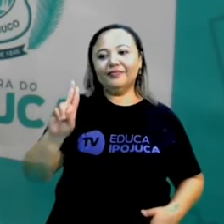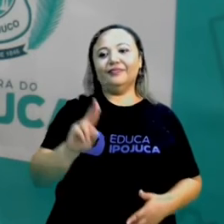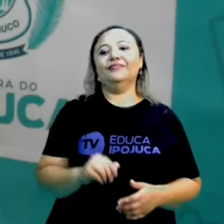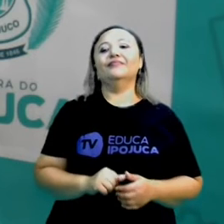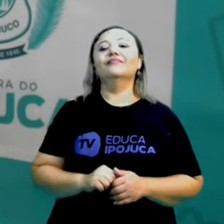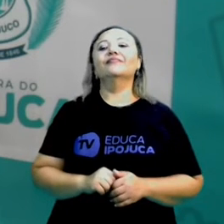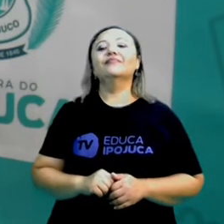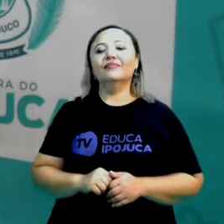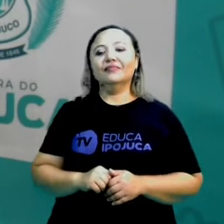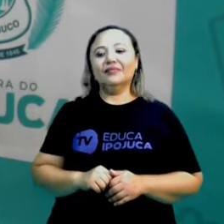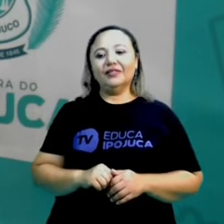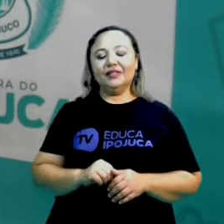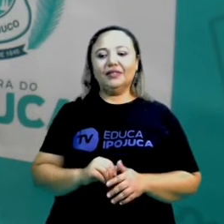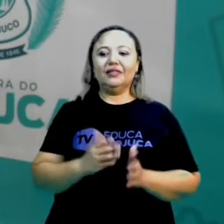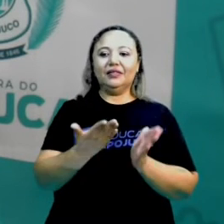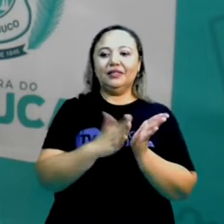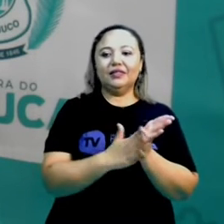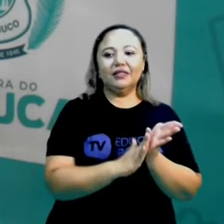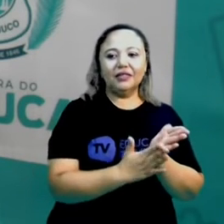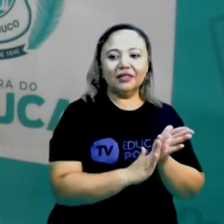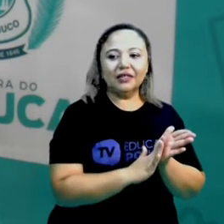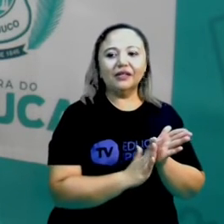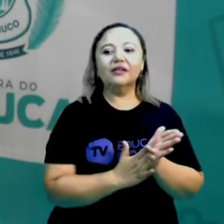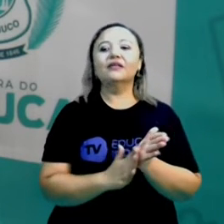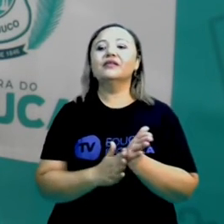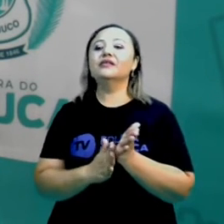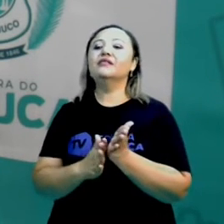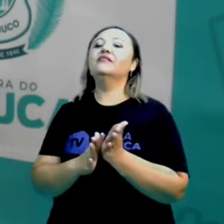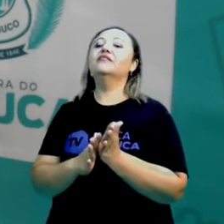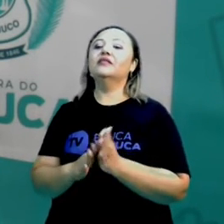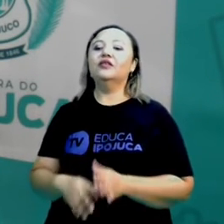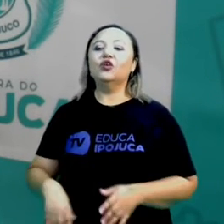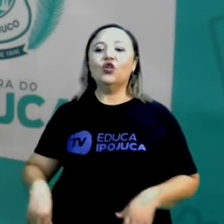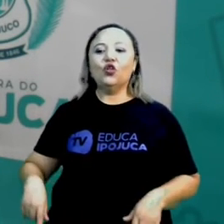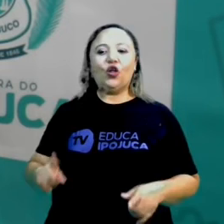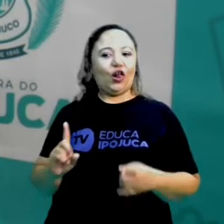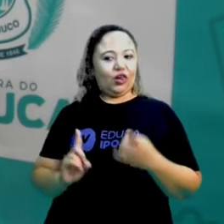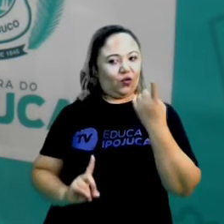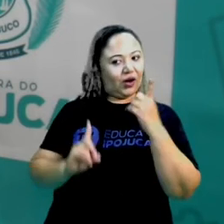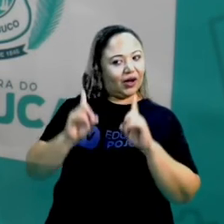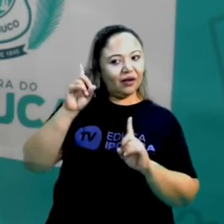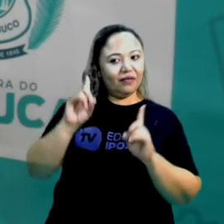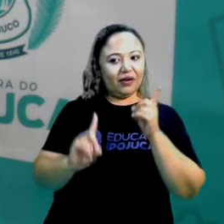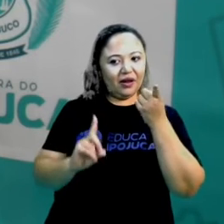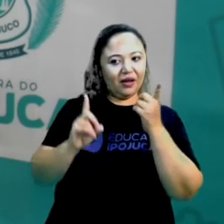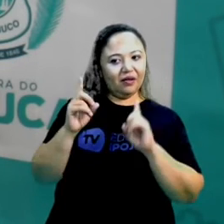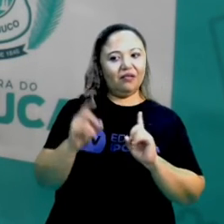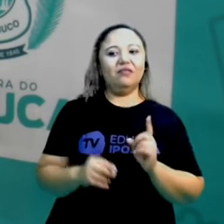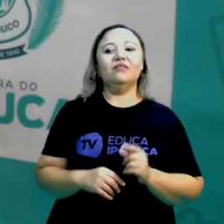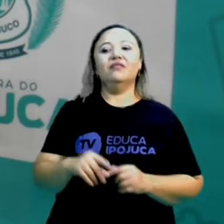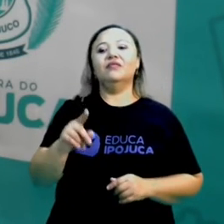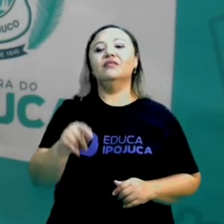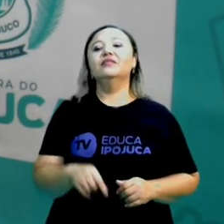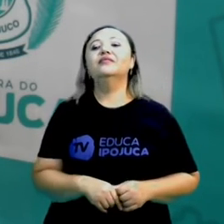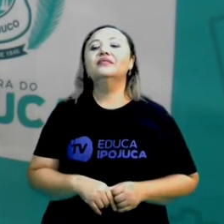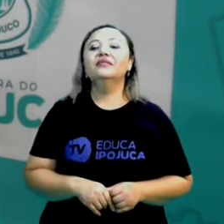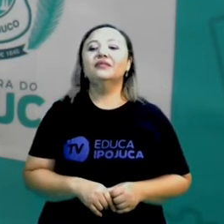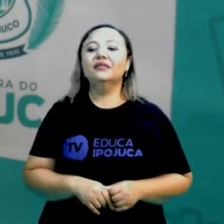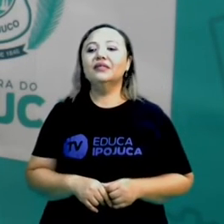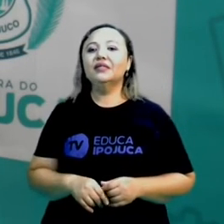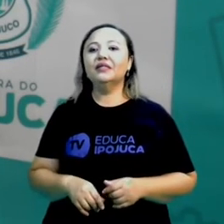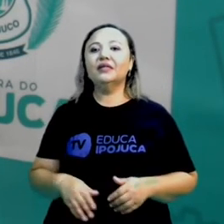retratar a alegria do carnaval, né? que é sempre